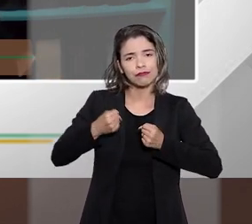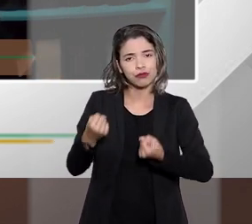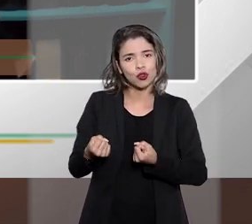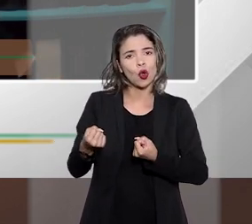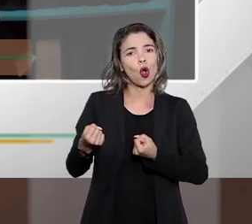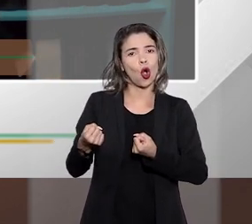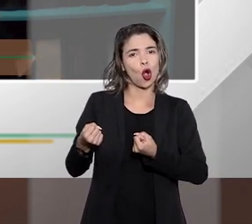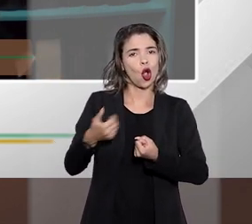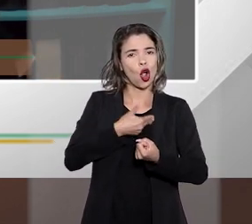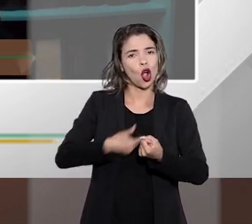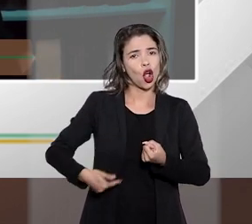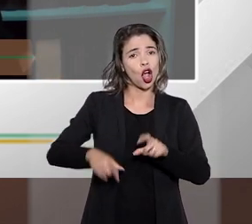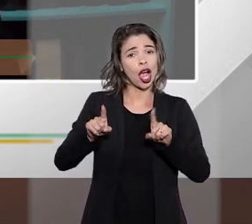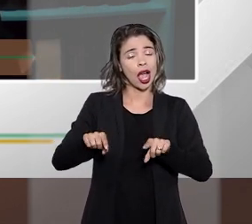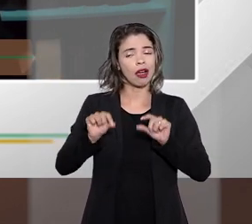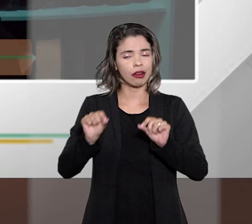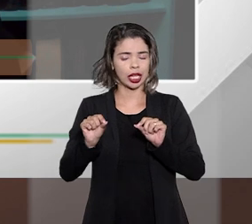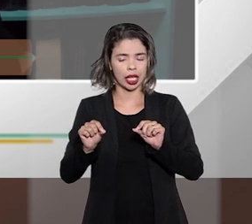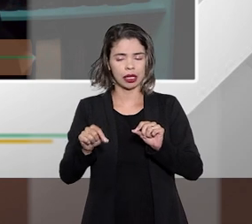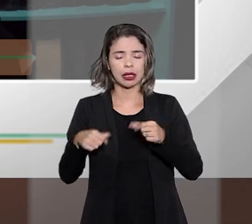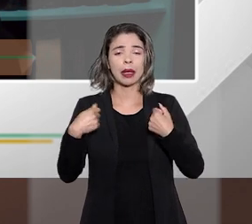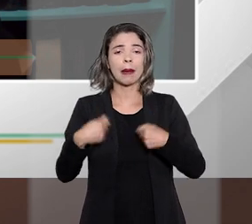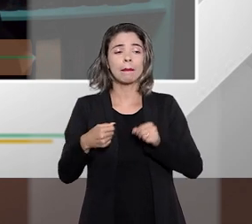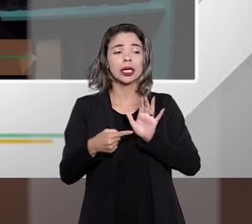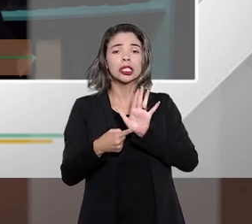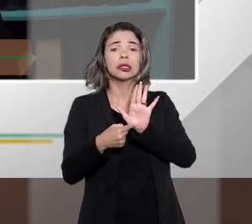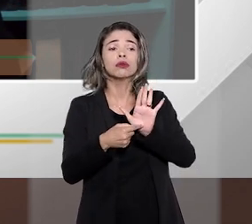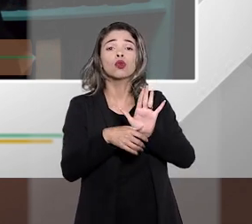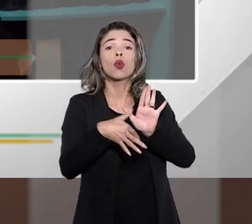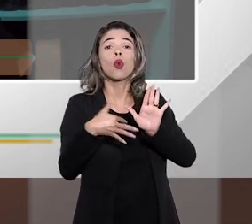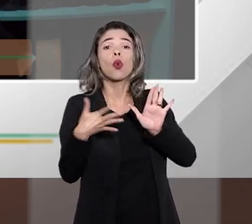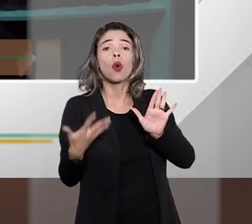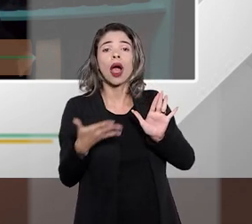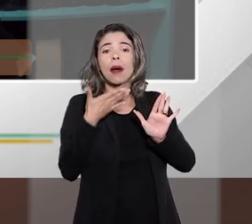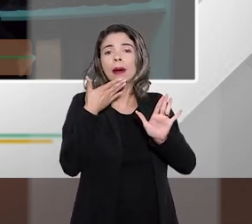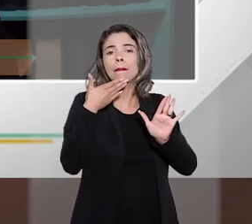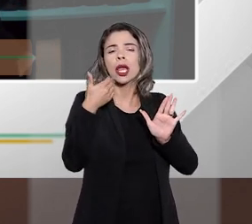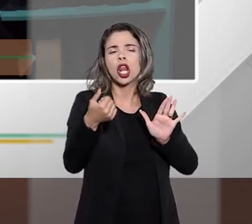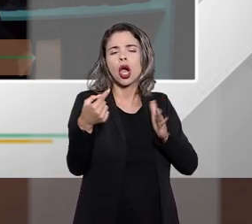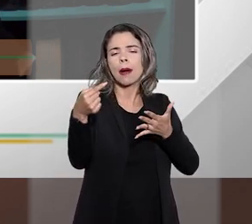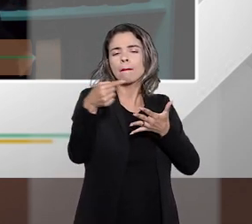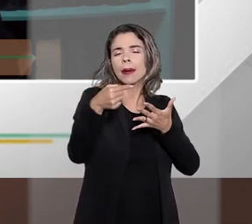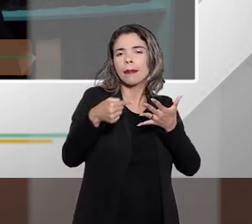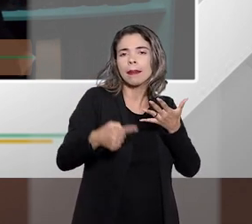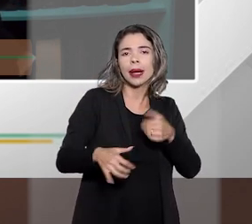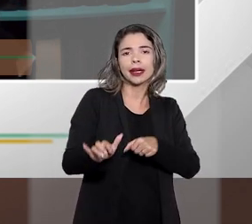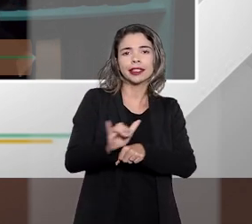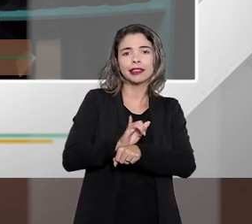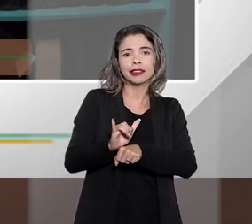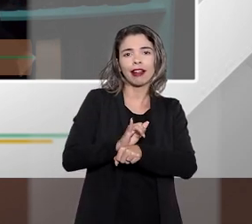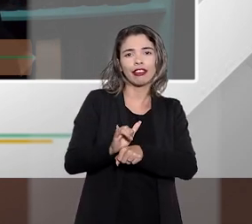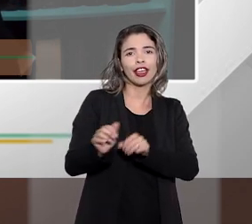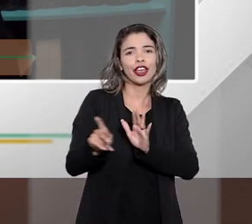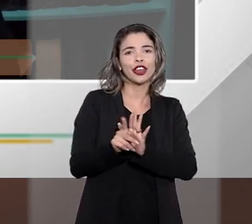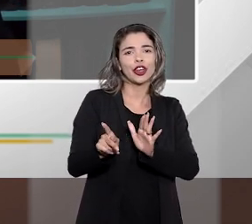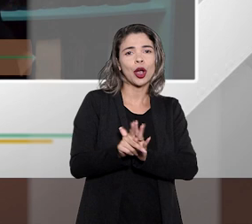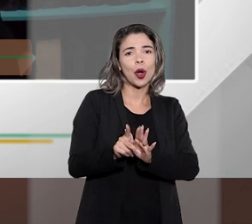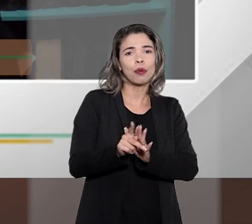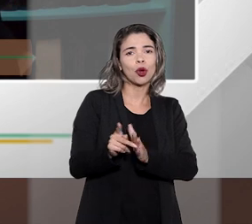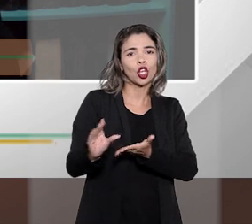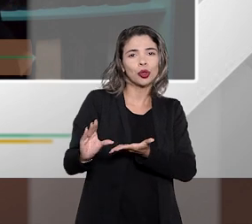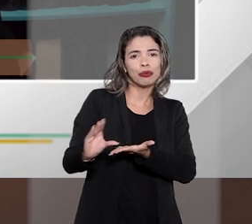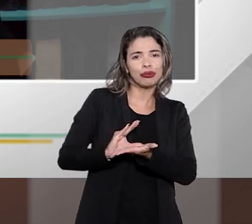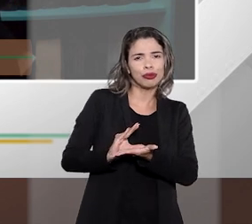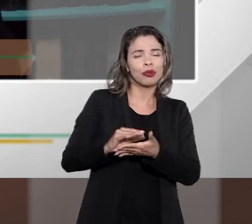fornecedor o mínimo que ele deve fazer é explicar as melhores modalidades de crédito isso é muito importante então primeiro por exemplo uma coisa